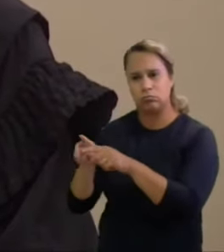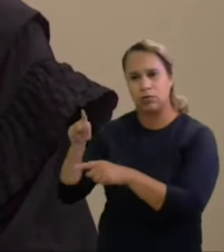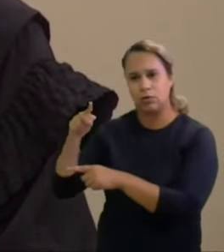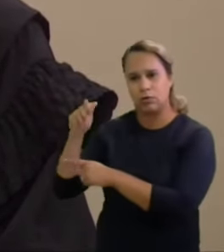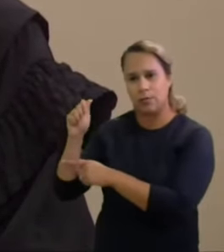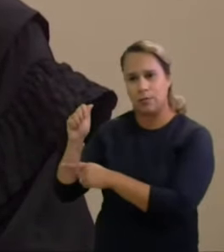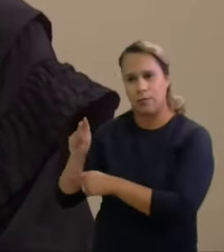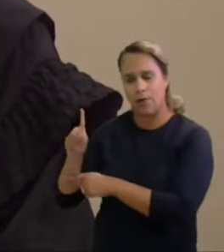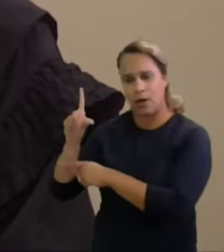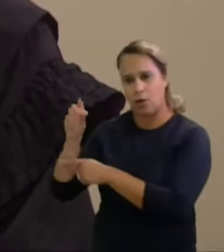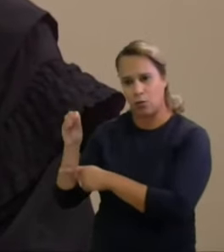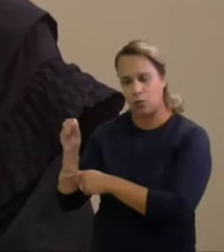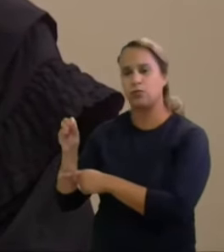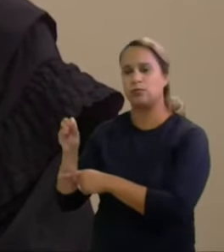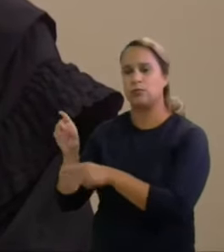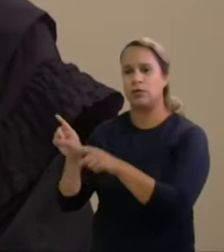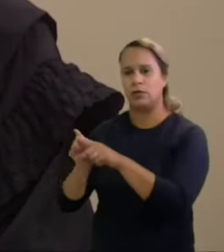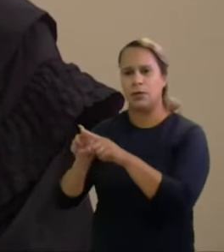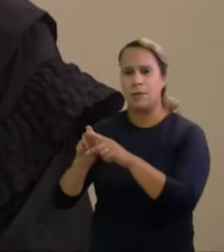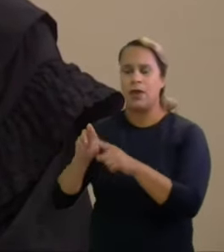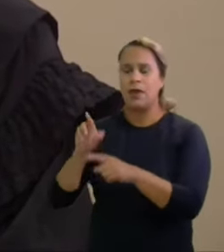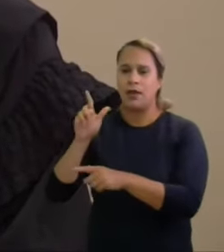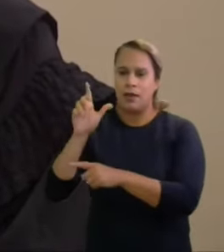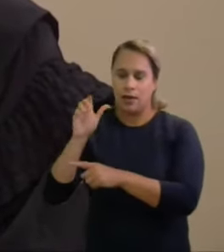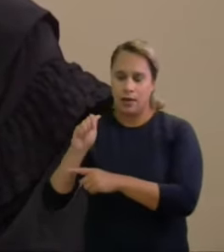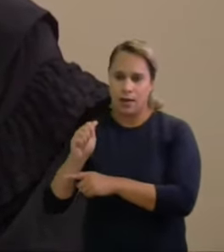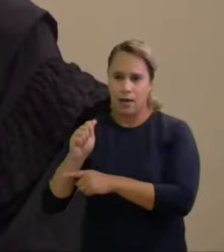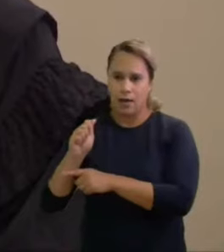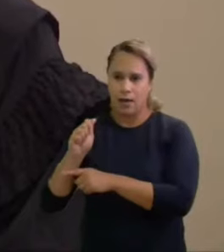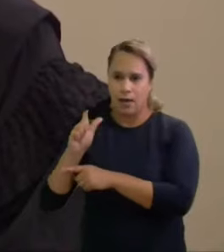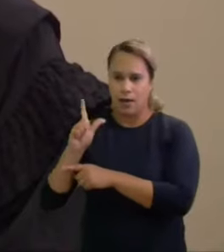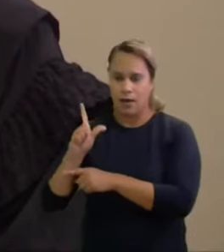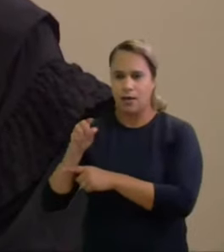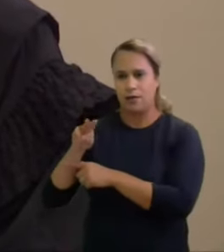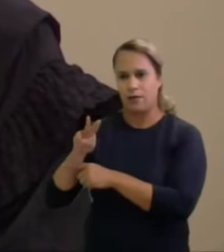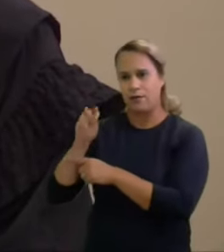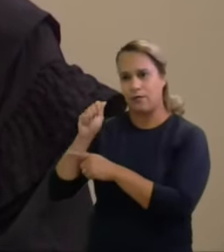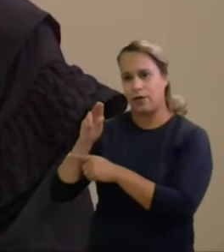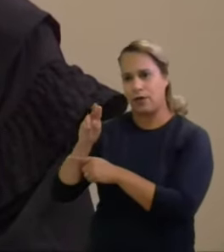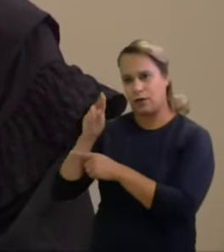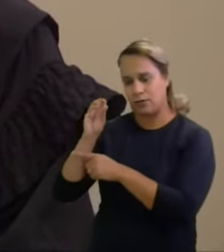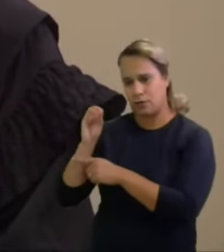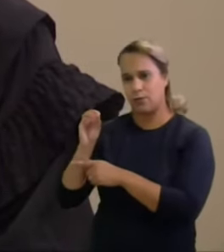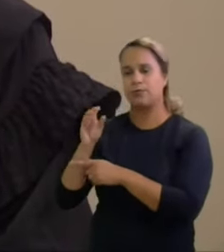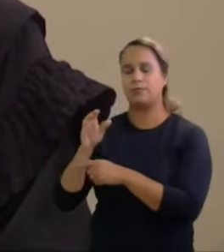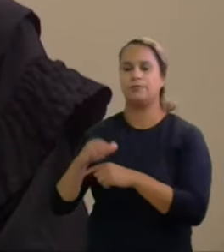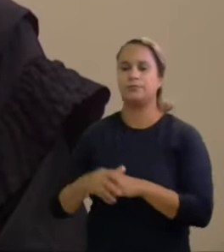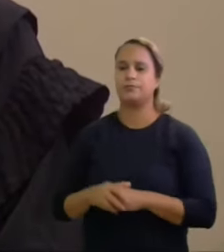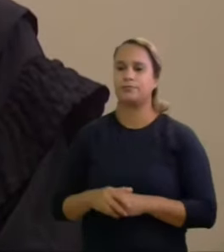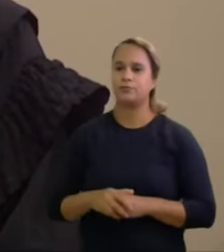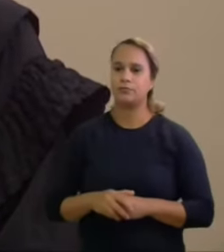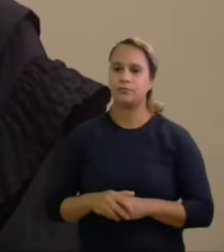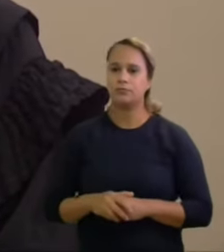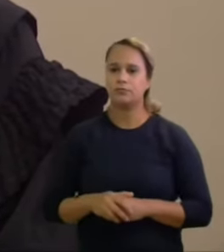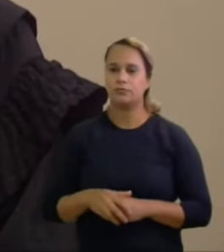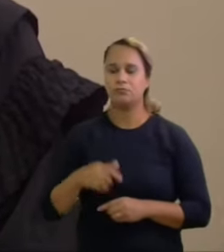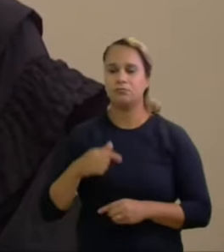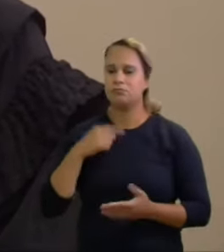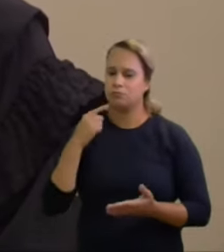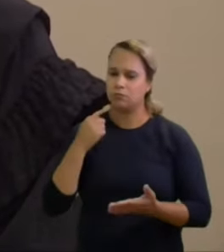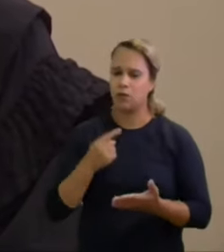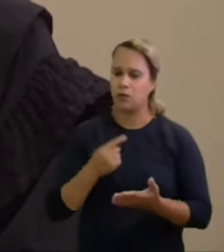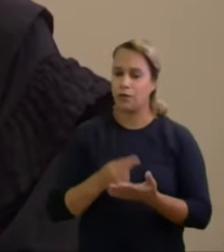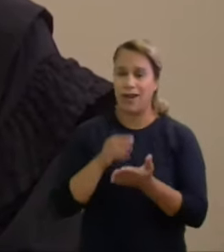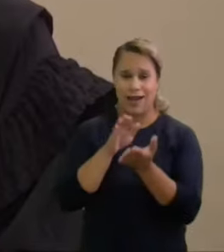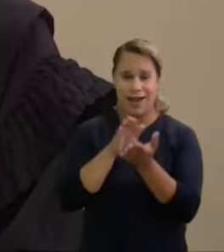e Álvaro Dias e faço então esse cotejo entre aquilo que realmente eu aferi como gasto